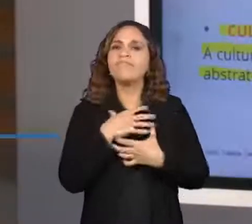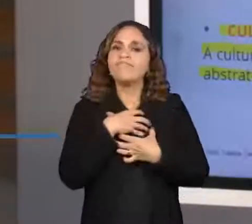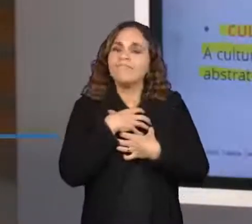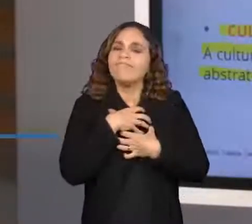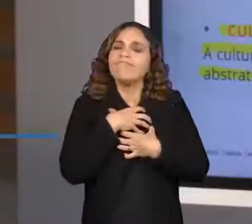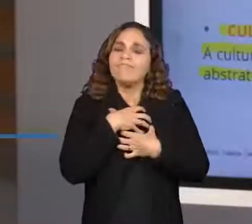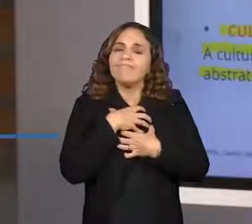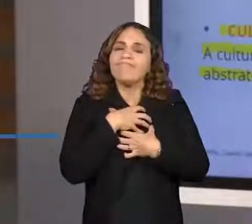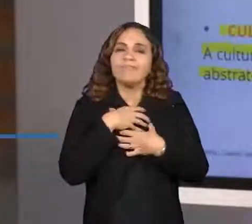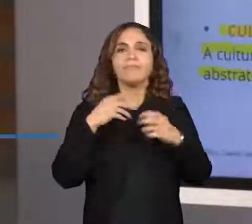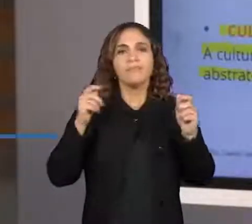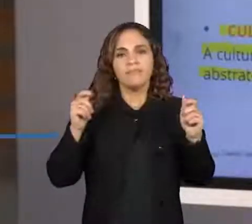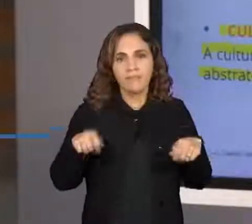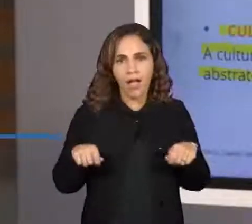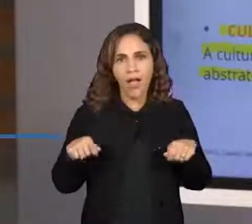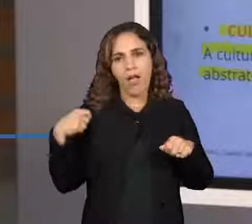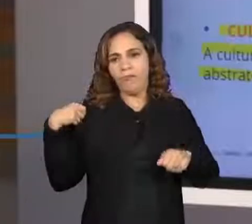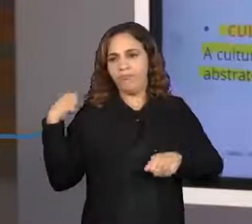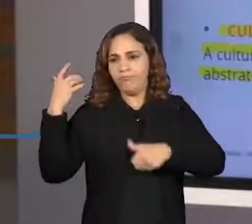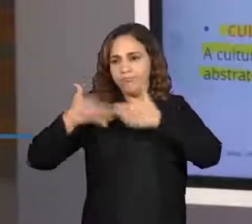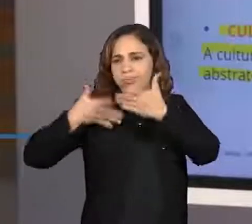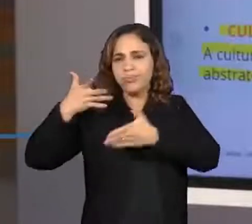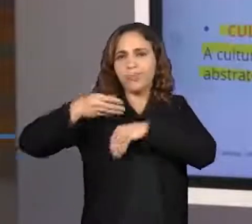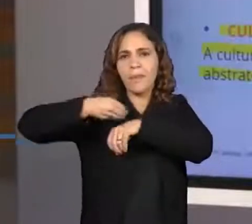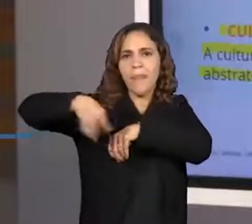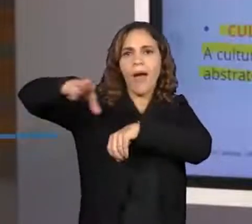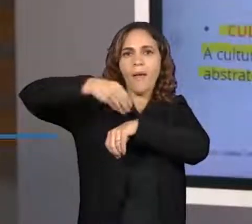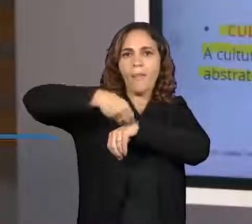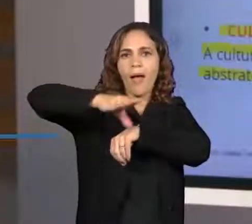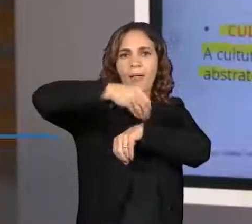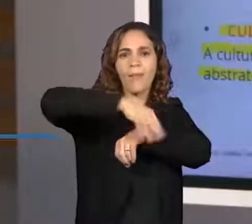Eu consigo passar adiante para as outras pessoas.